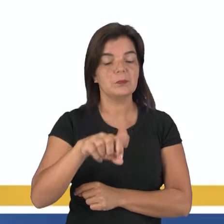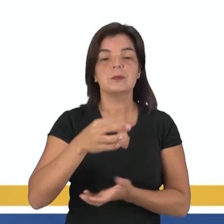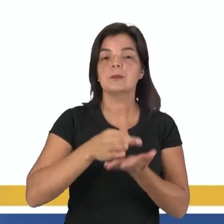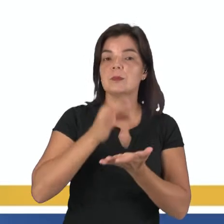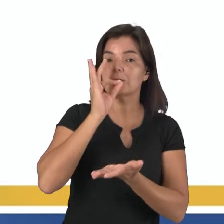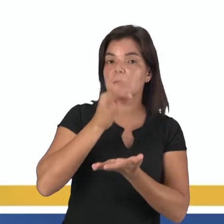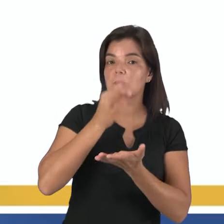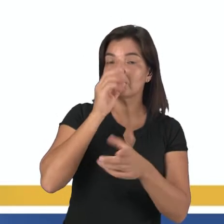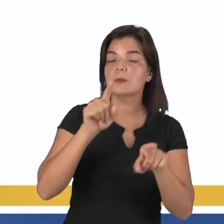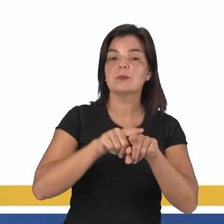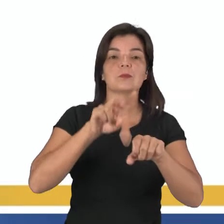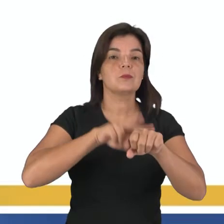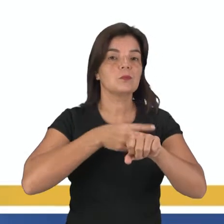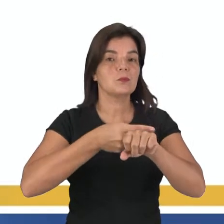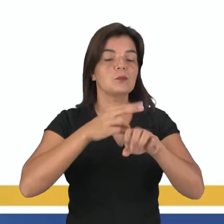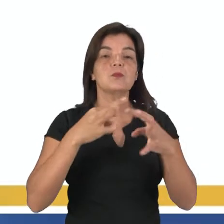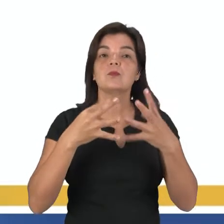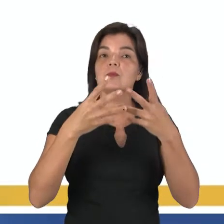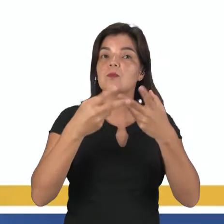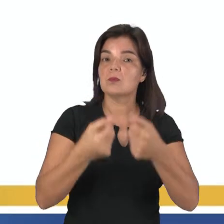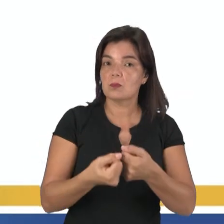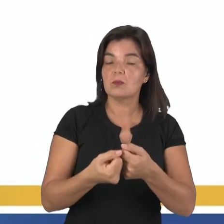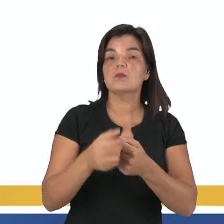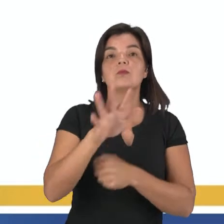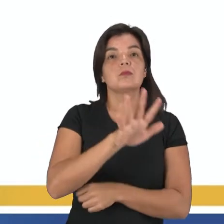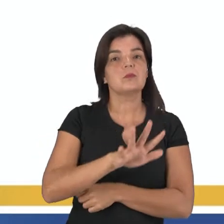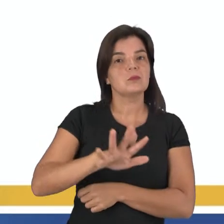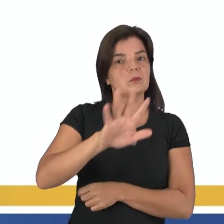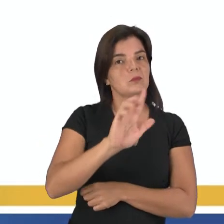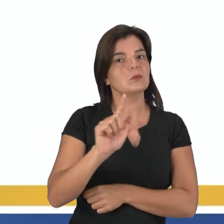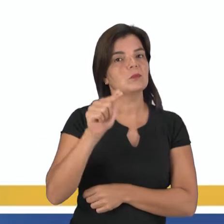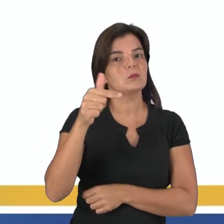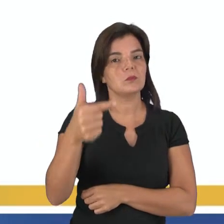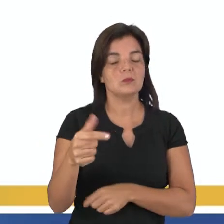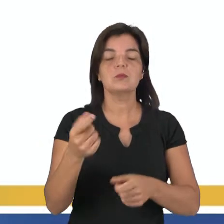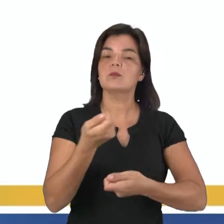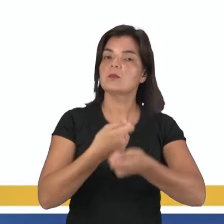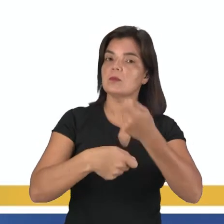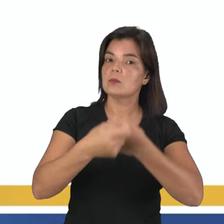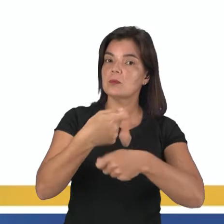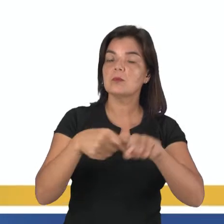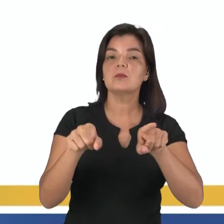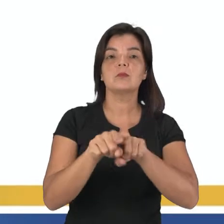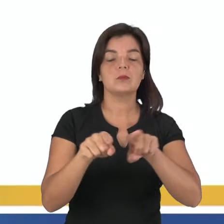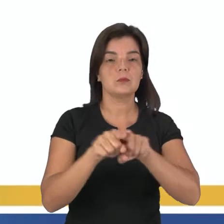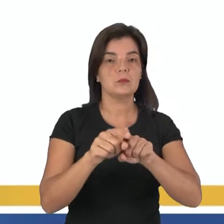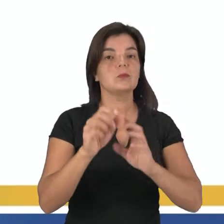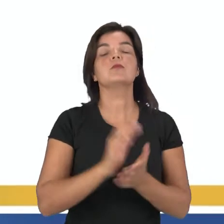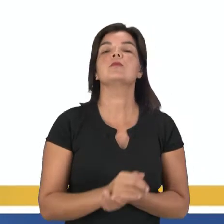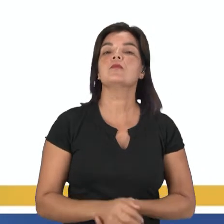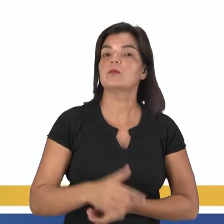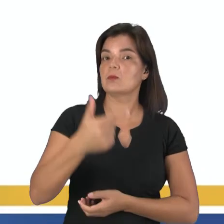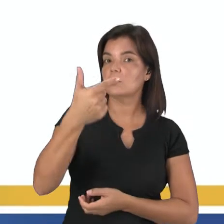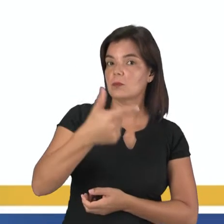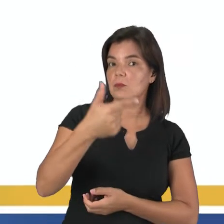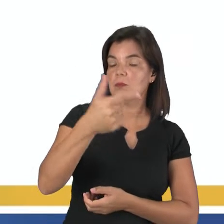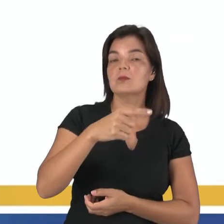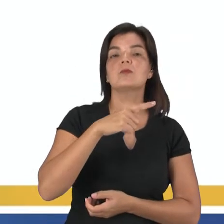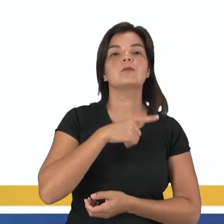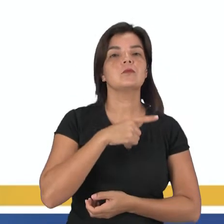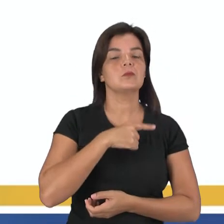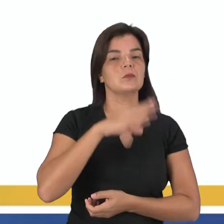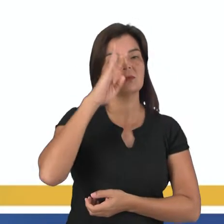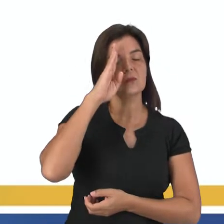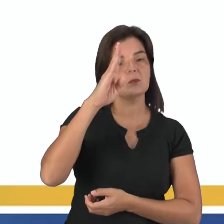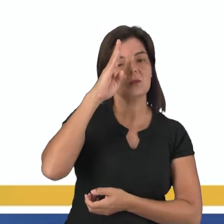café, o cacau. Então, tudo isso aí, de um modo geral, e outros ciclos econômicos de modo secundário, você tem os